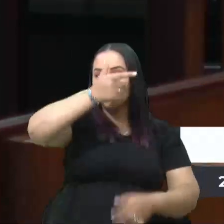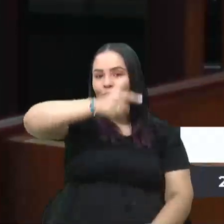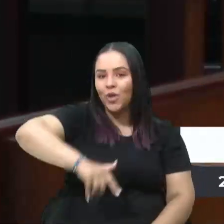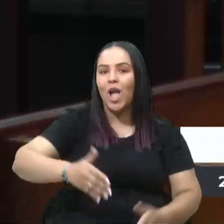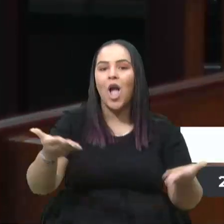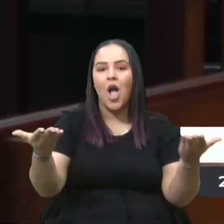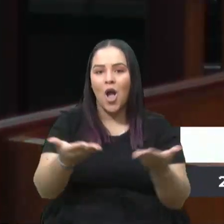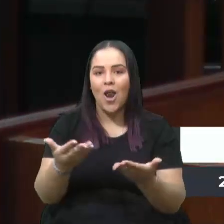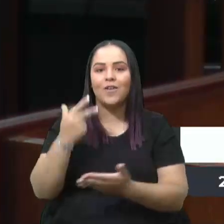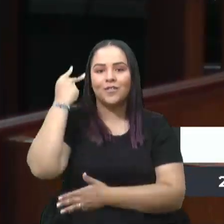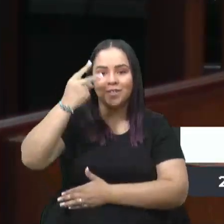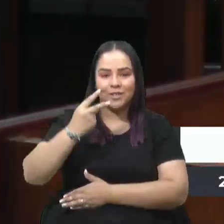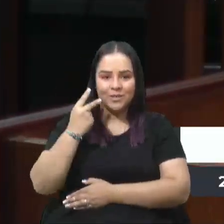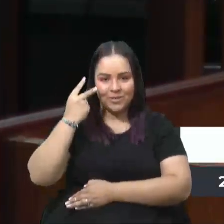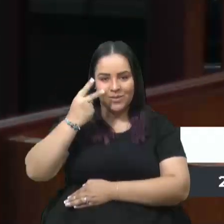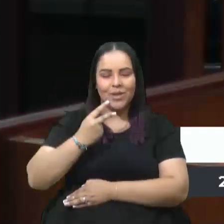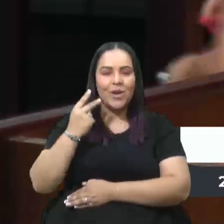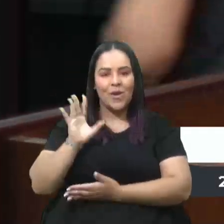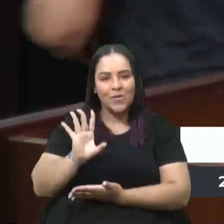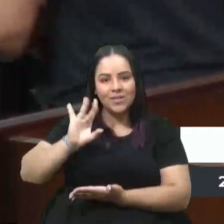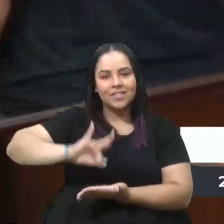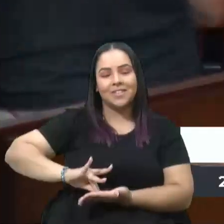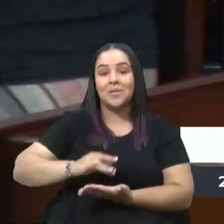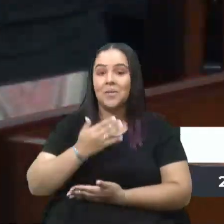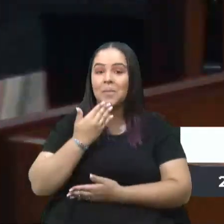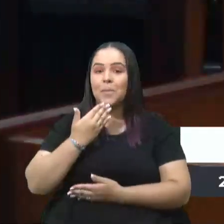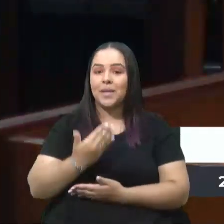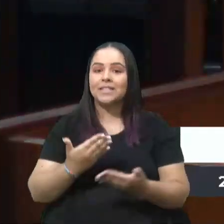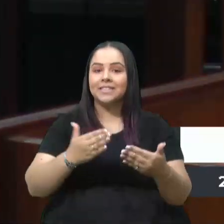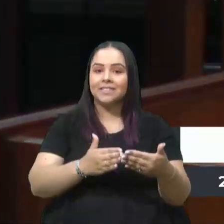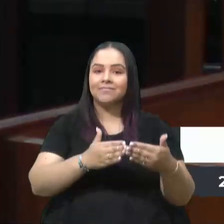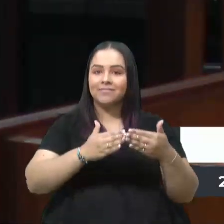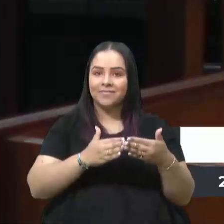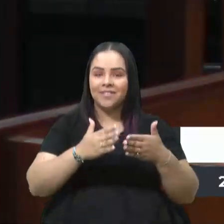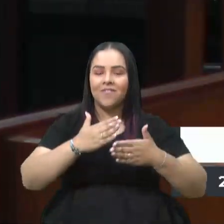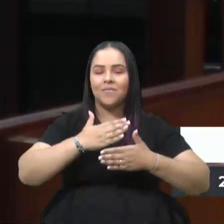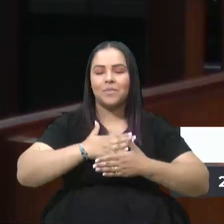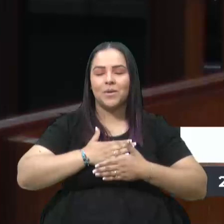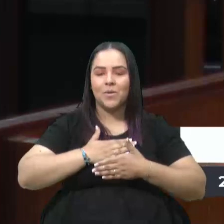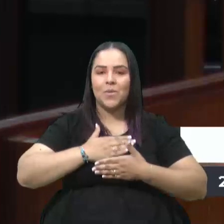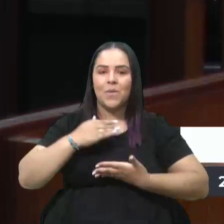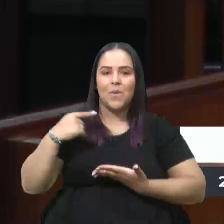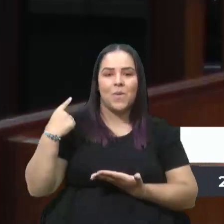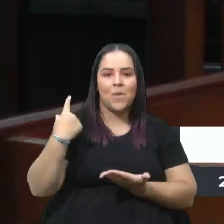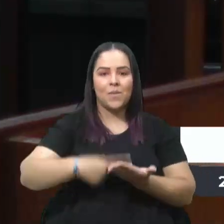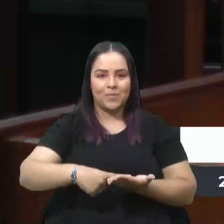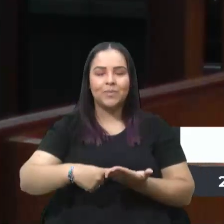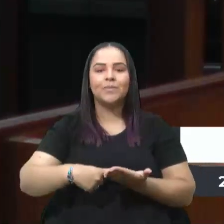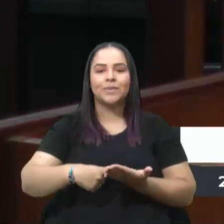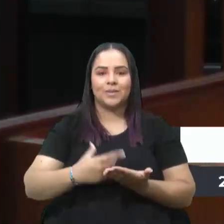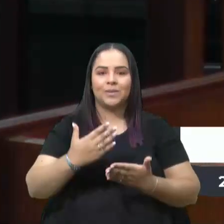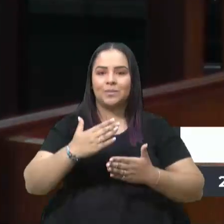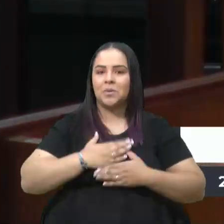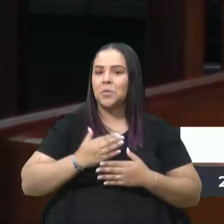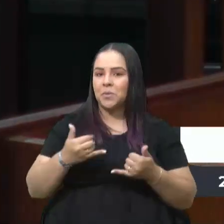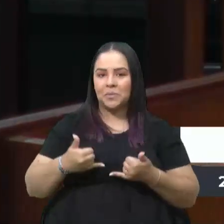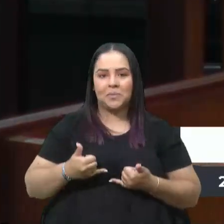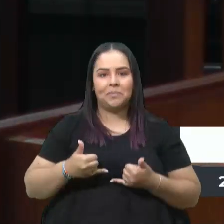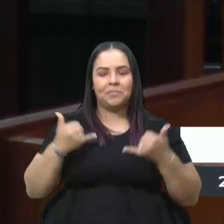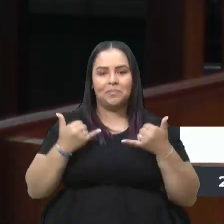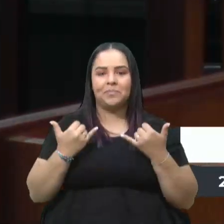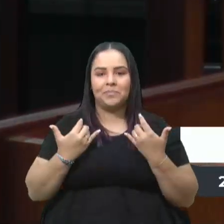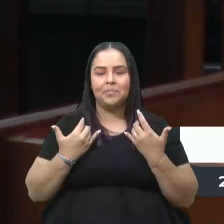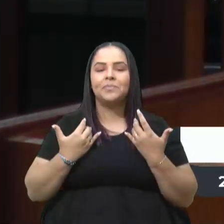vereadora titular, eu quero pedir licença para expressar o meu compromisso e o meu orgulho em